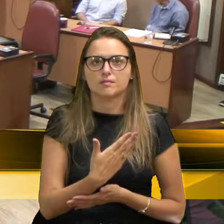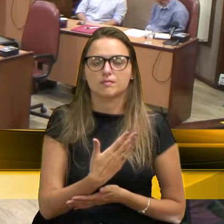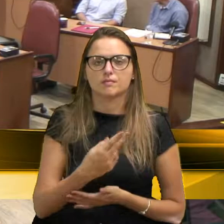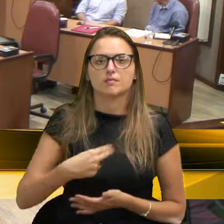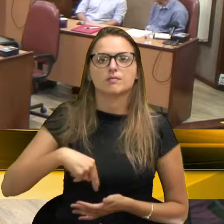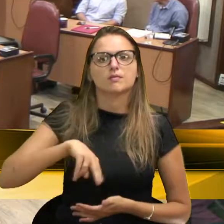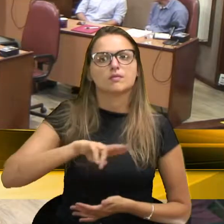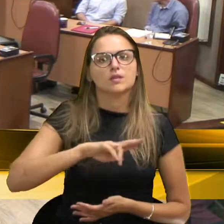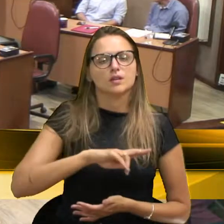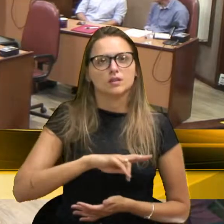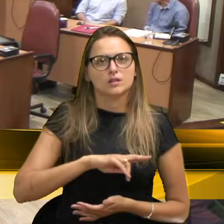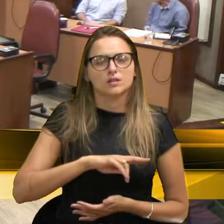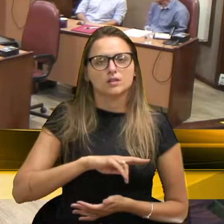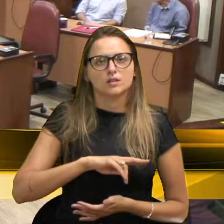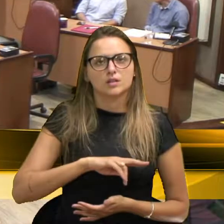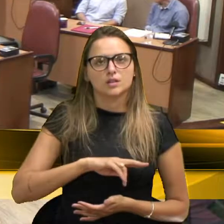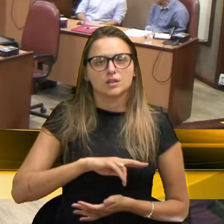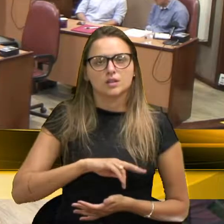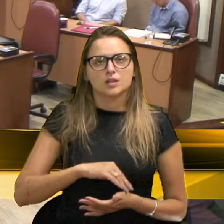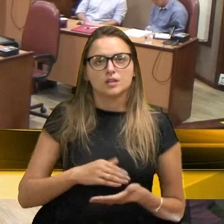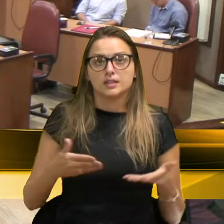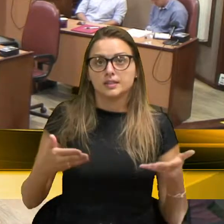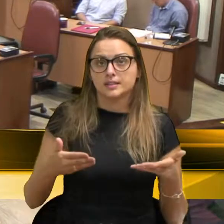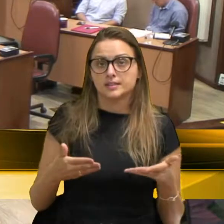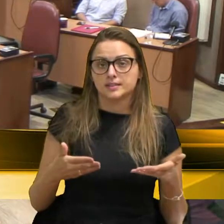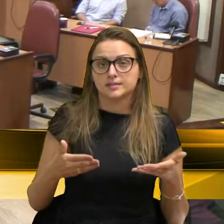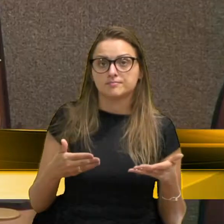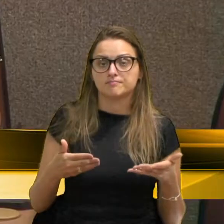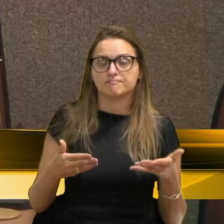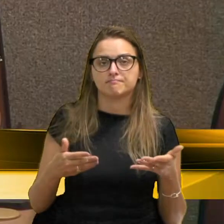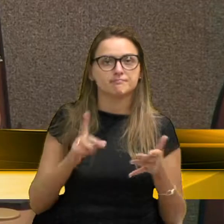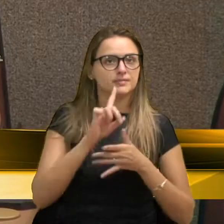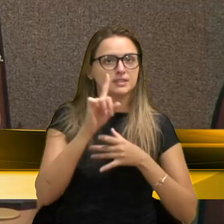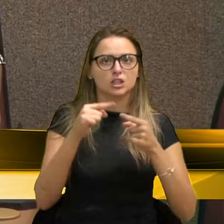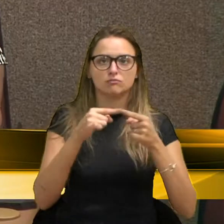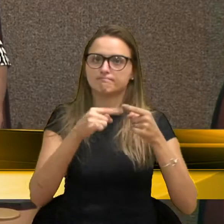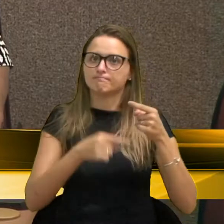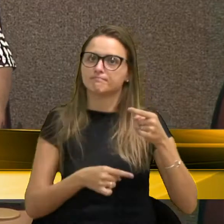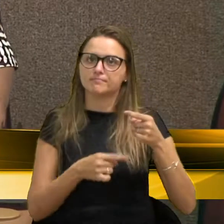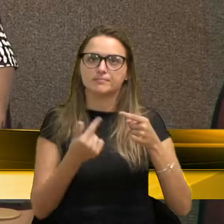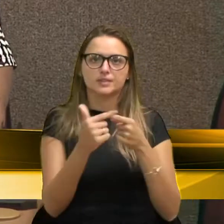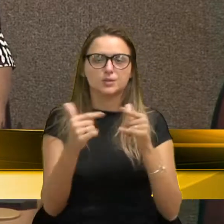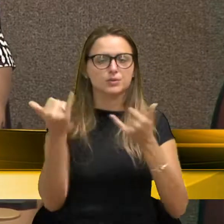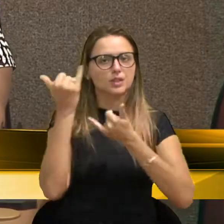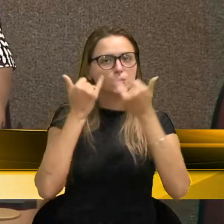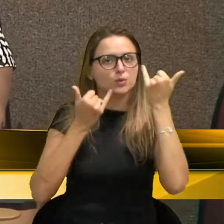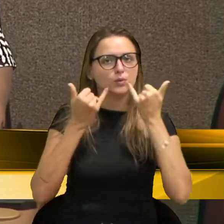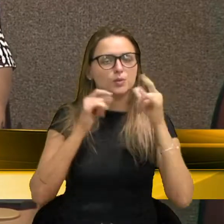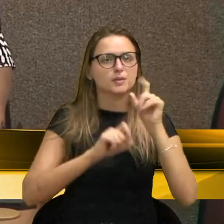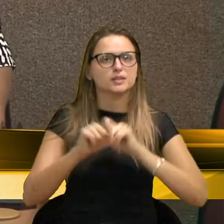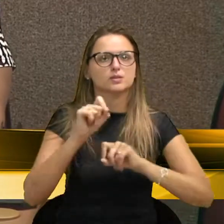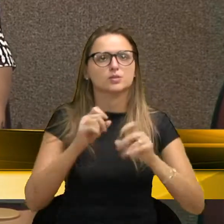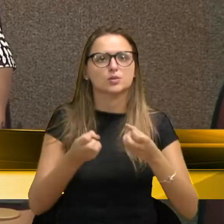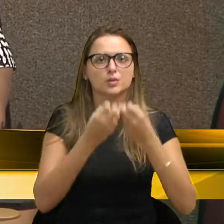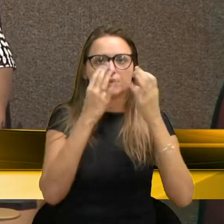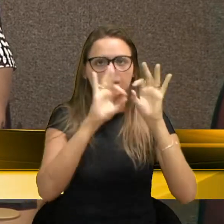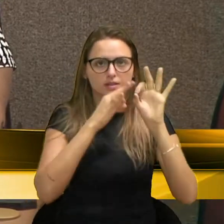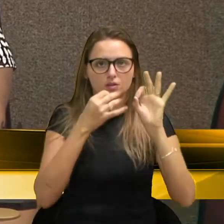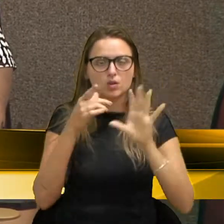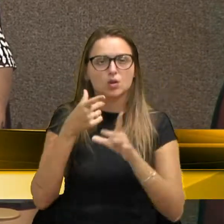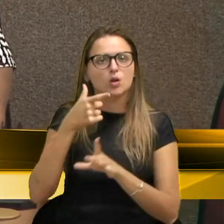estamos, um pouco, fora do contexto, eu digo, sem muitas informações, ontem encontrei,